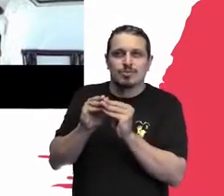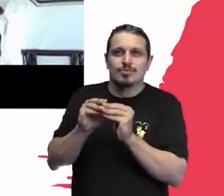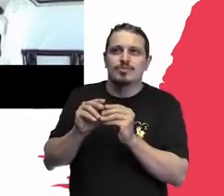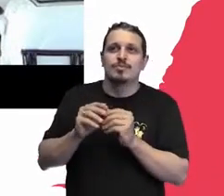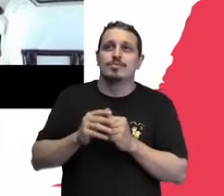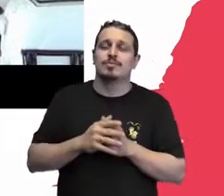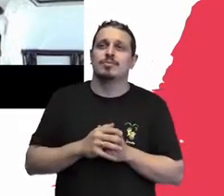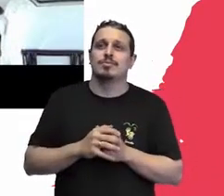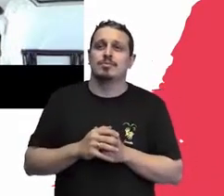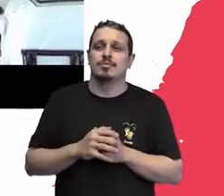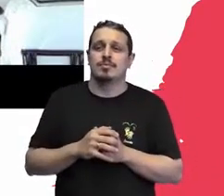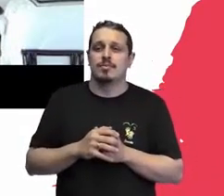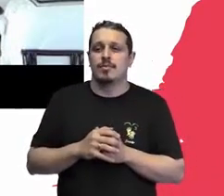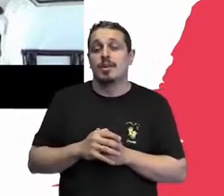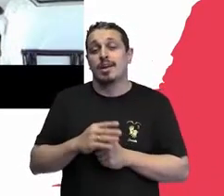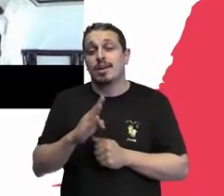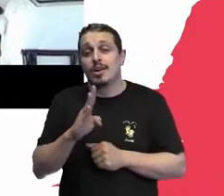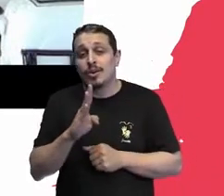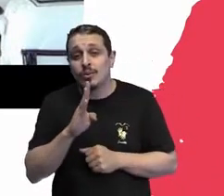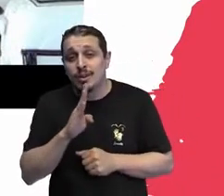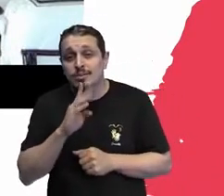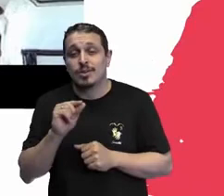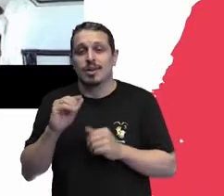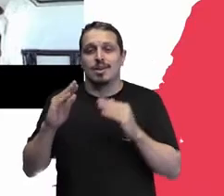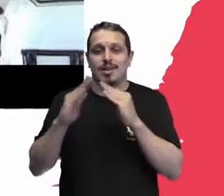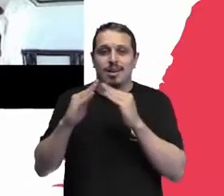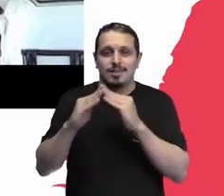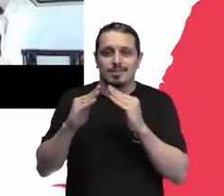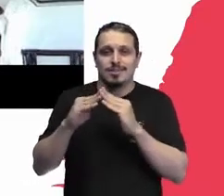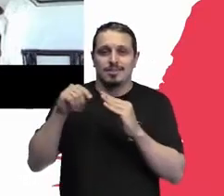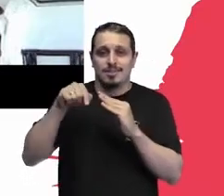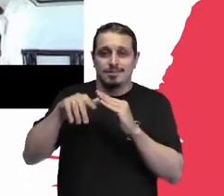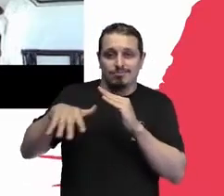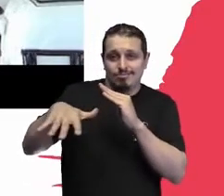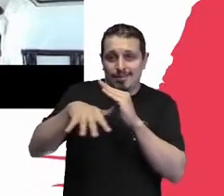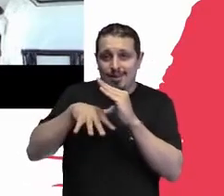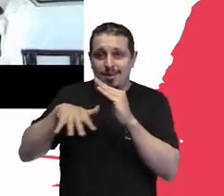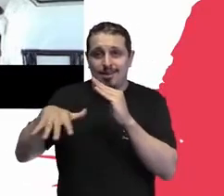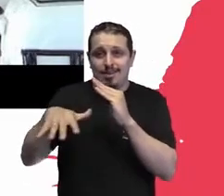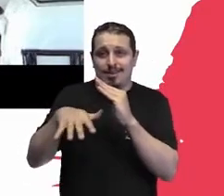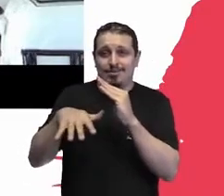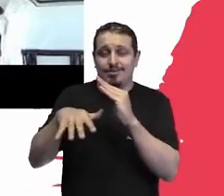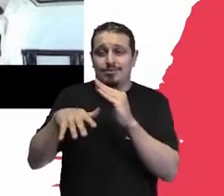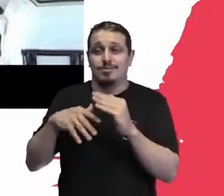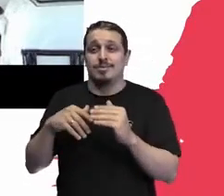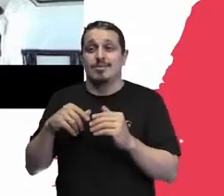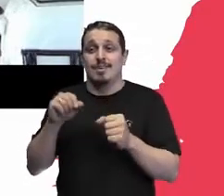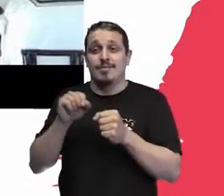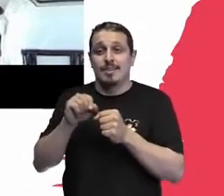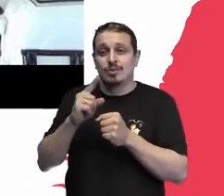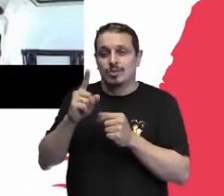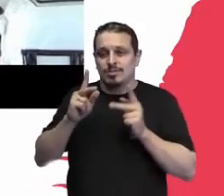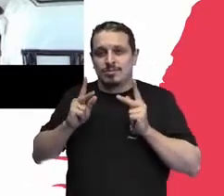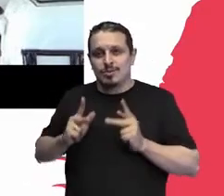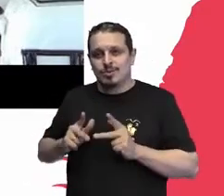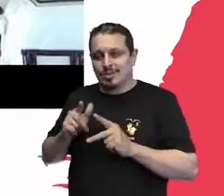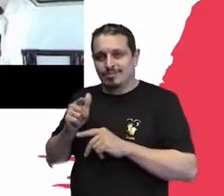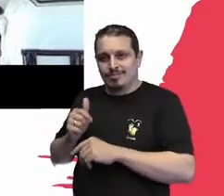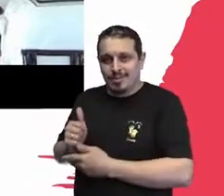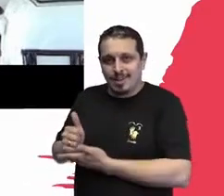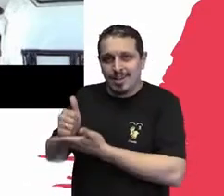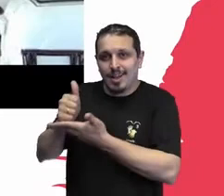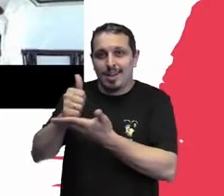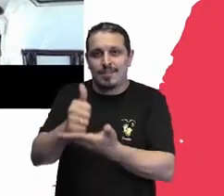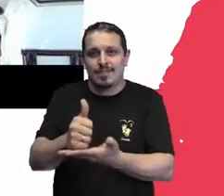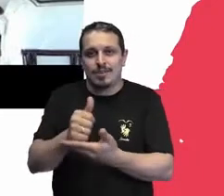esse morador, conhece a família do morador, a gente designa um agente de apoio para ajudá-lo individualmente em algumas